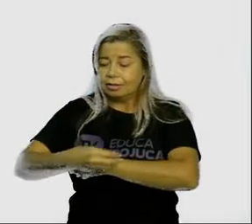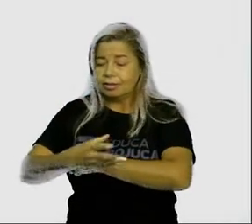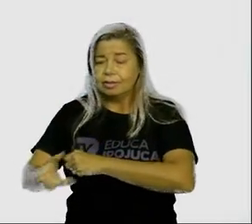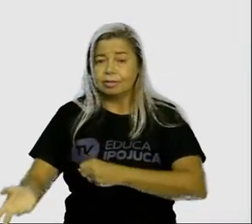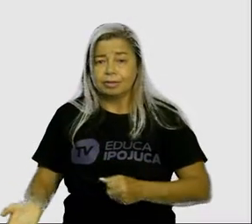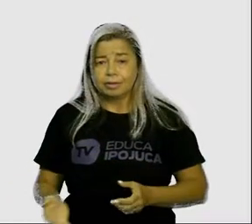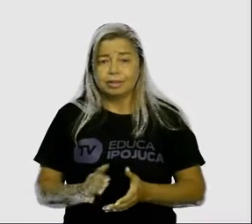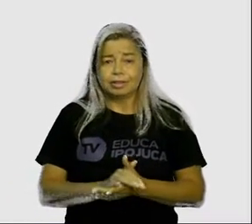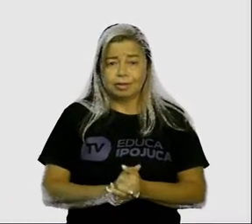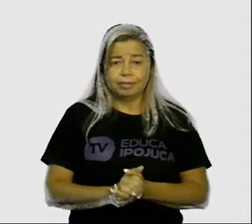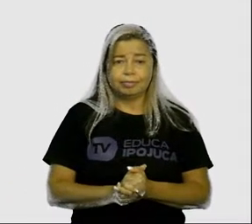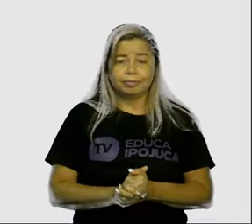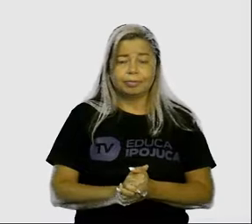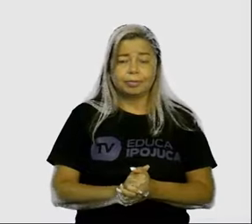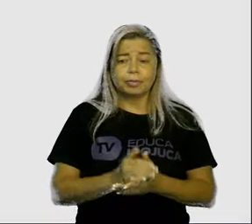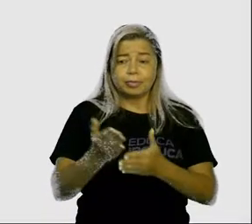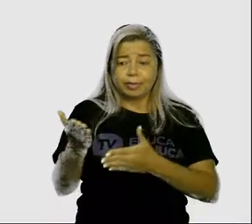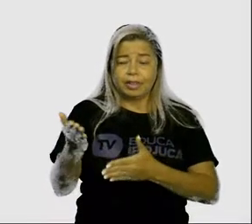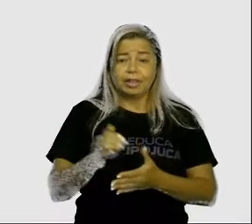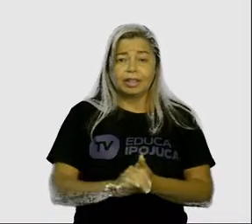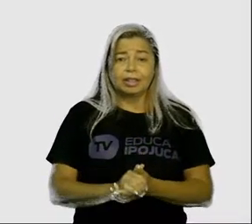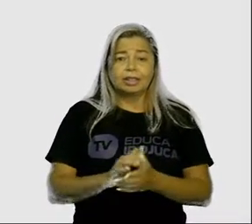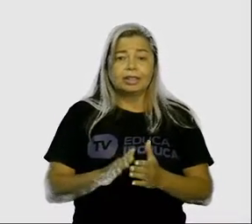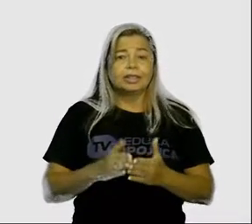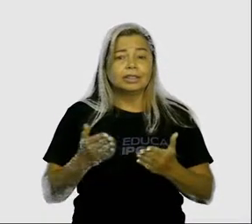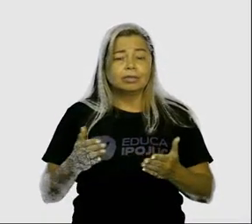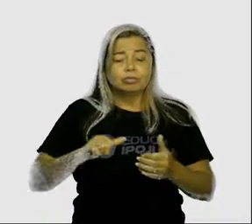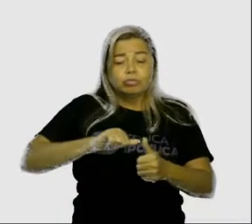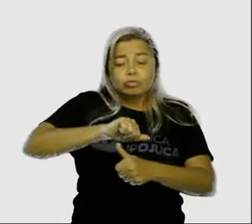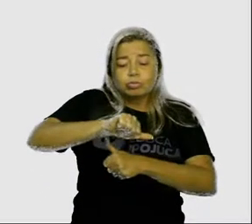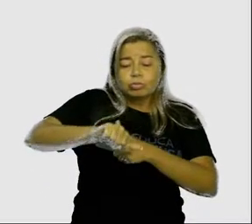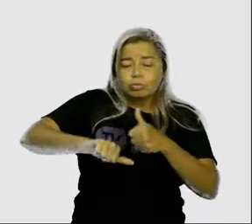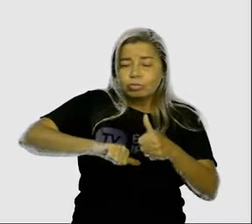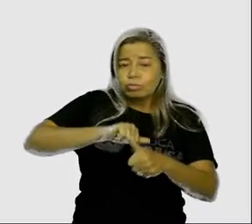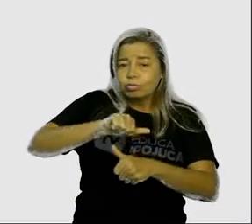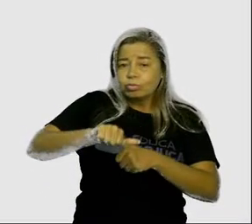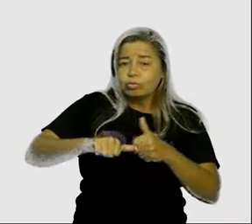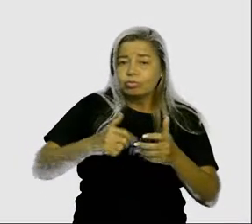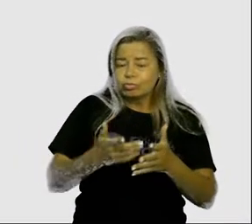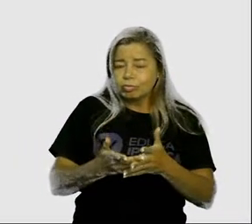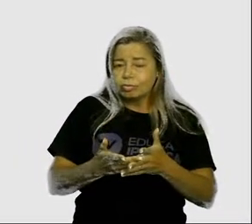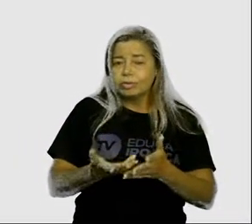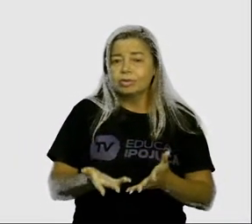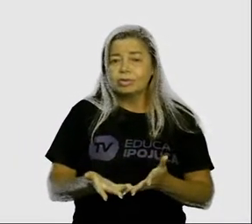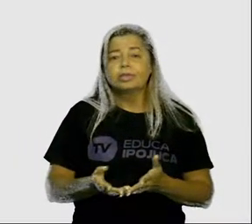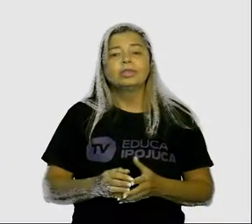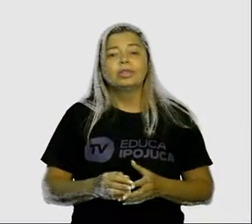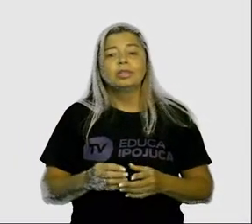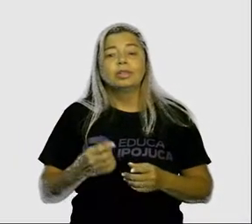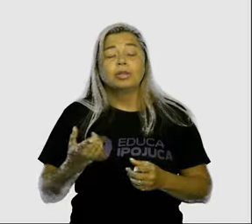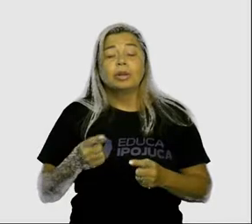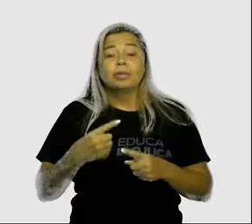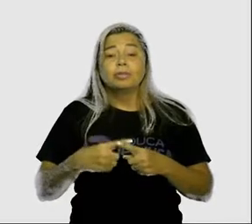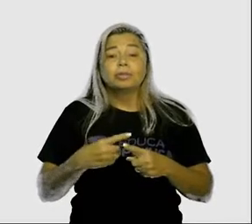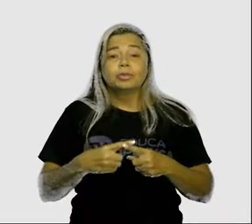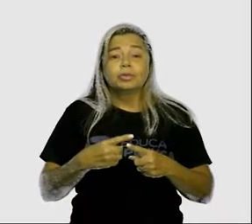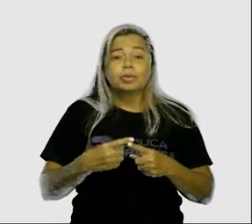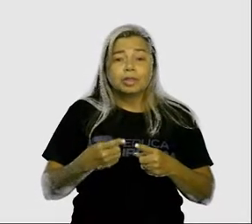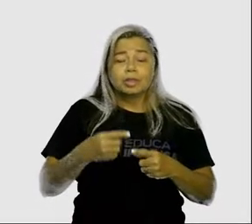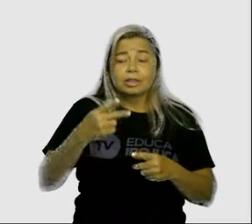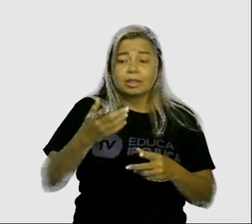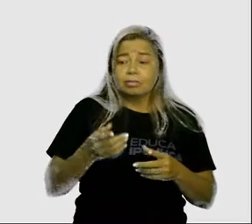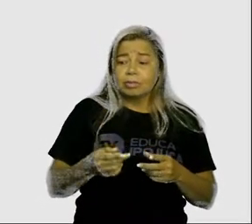Tudo mudou quando alguns grupos humanos aprenderam a plantar seu alimento e teve